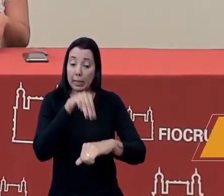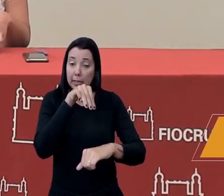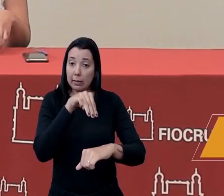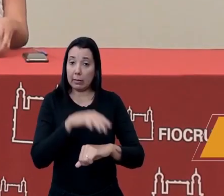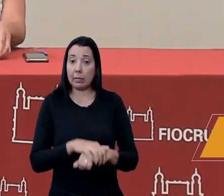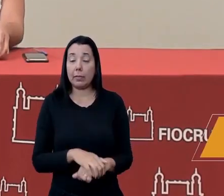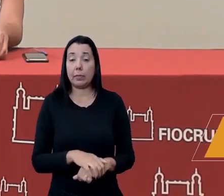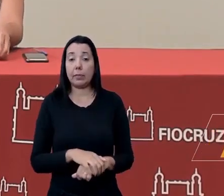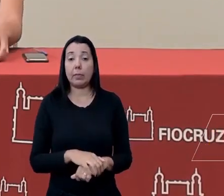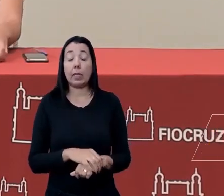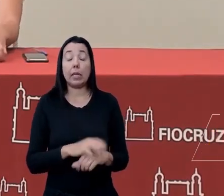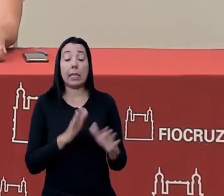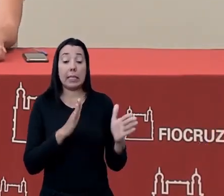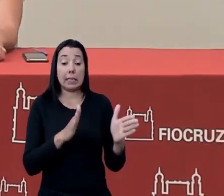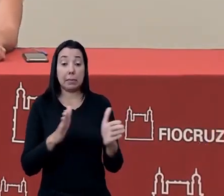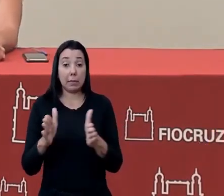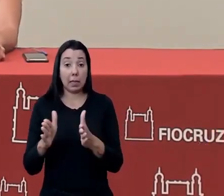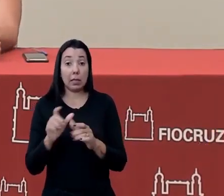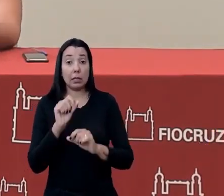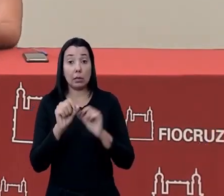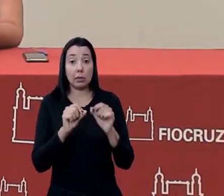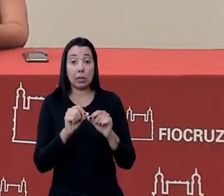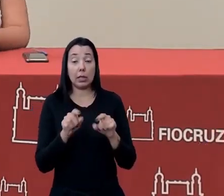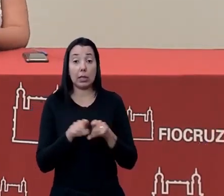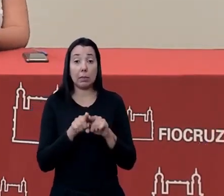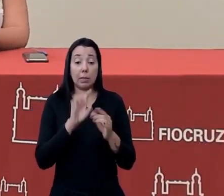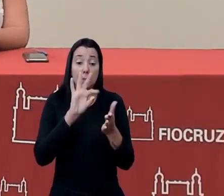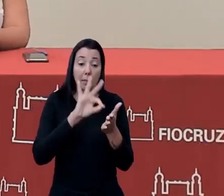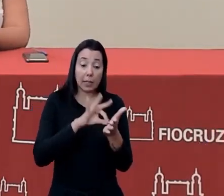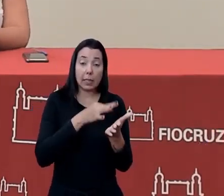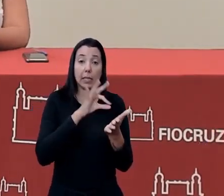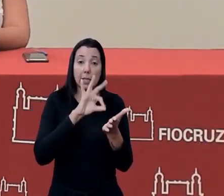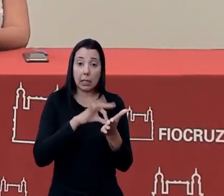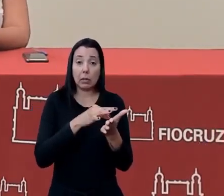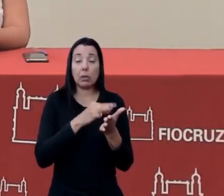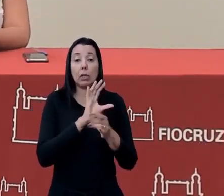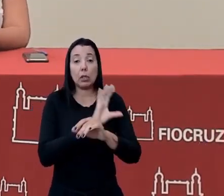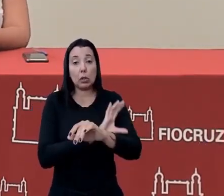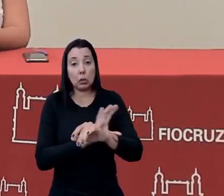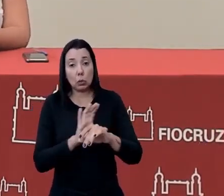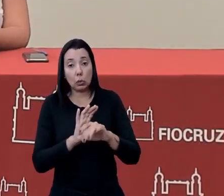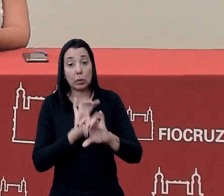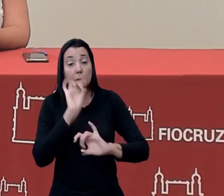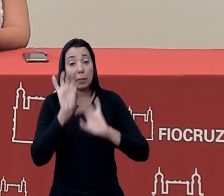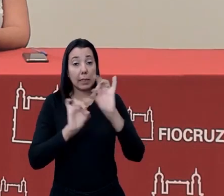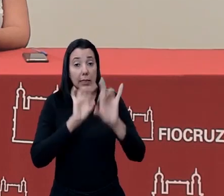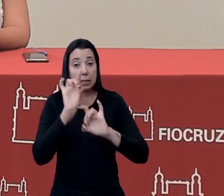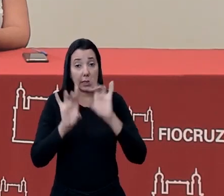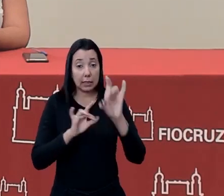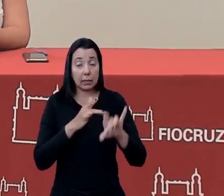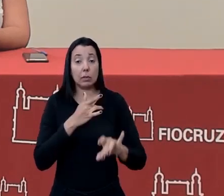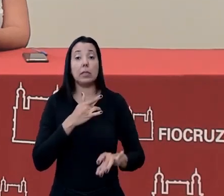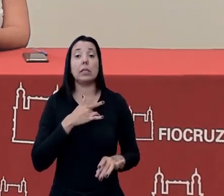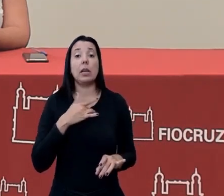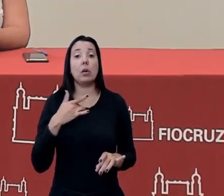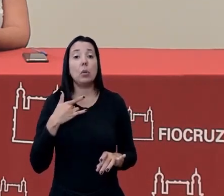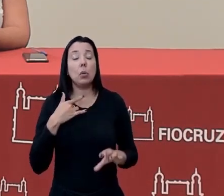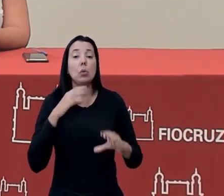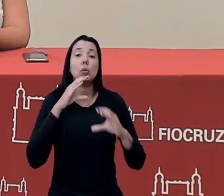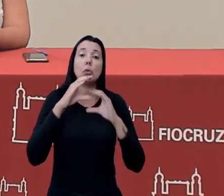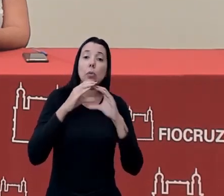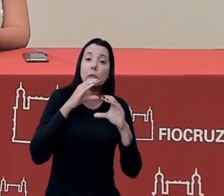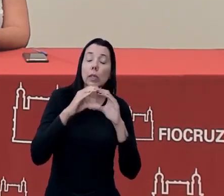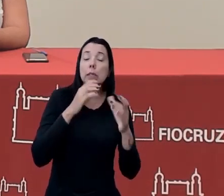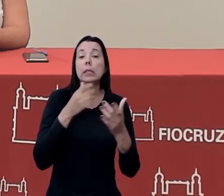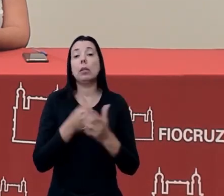esses prazos e sobre as matrículas dos cursos de especialização em comunicação